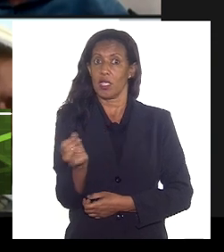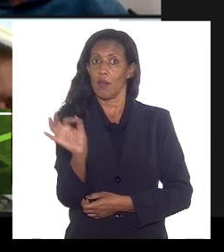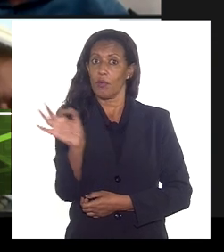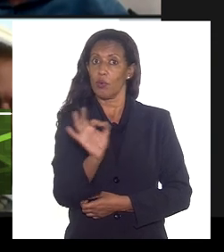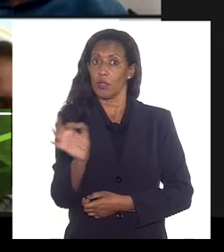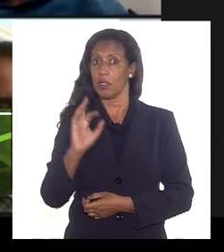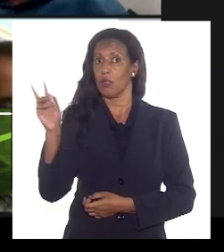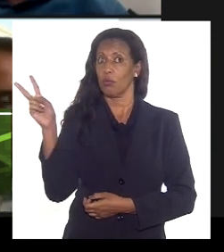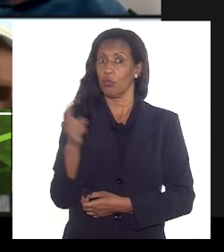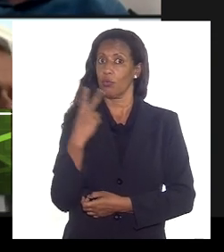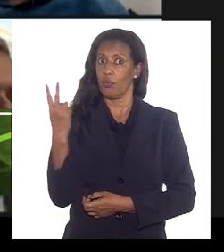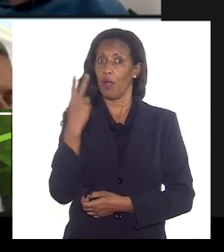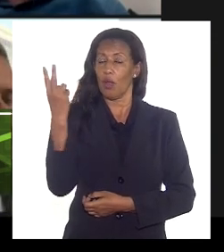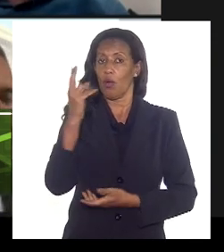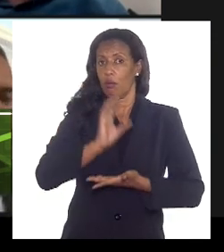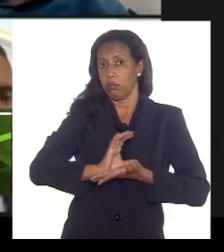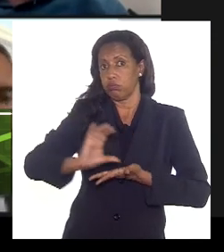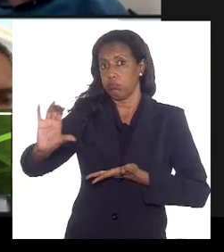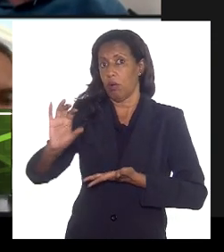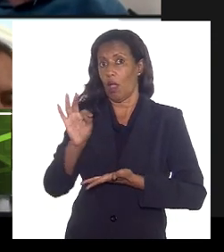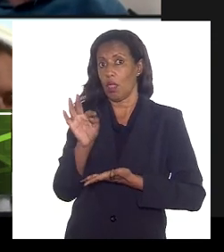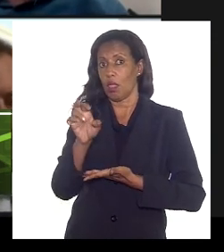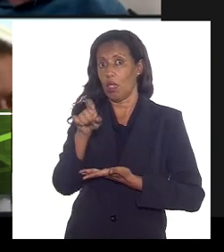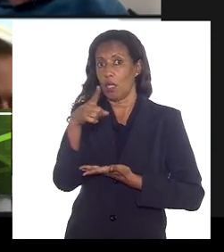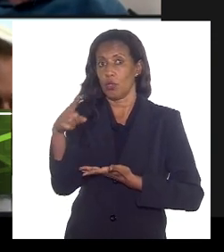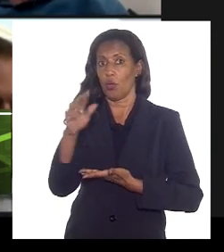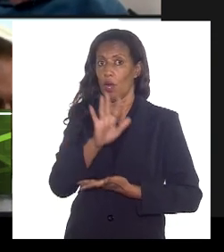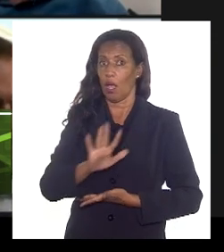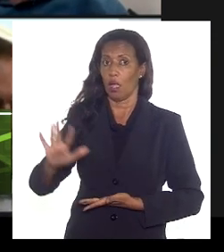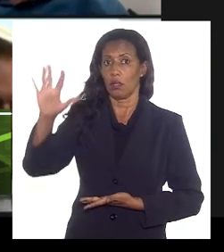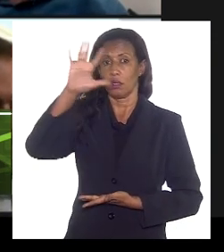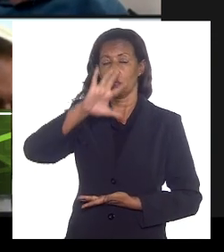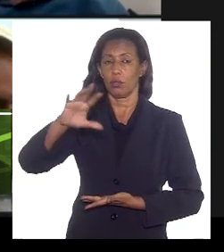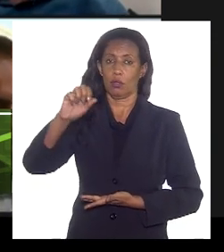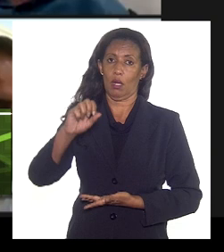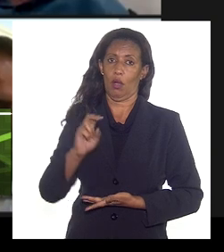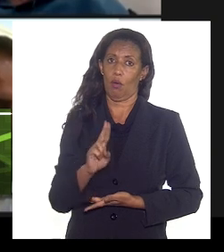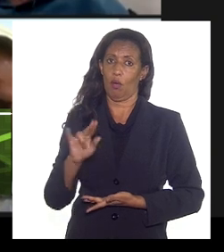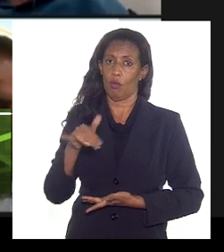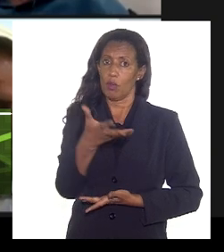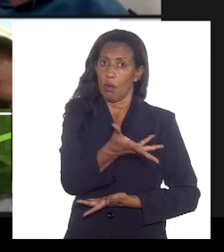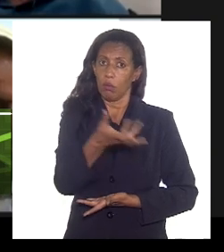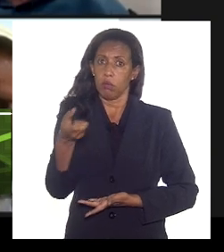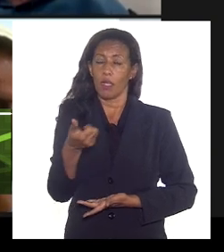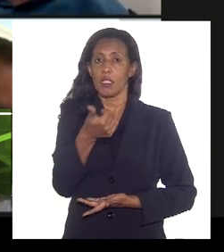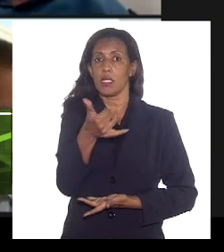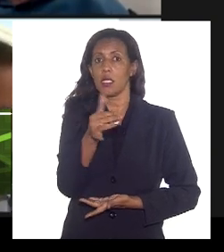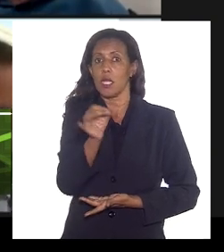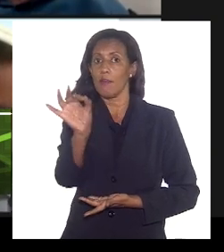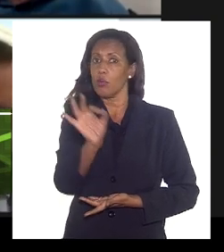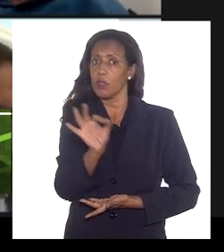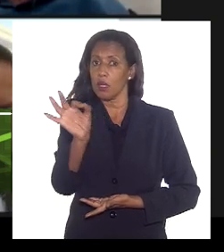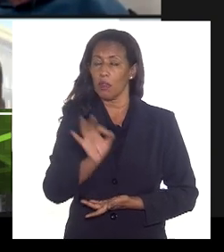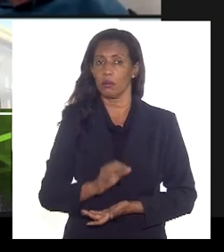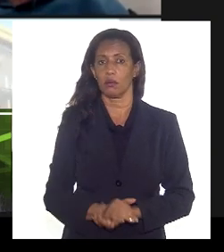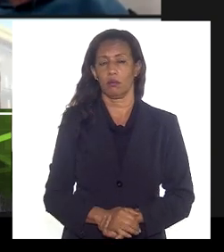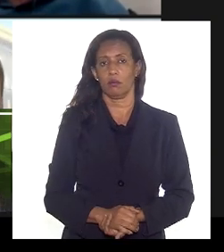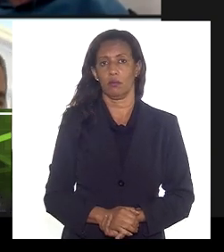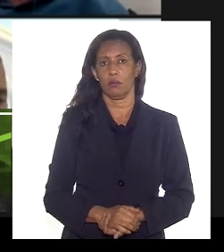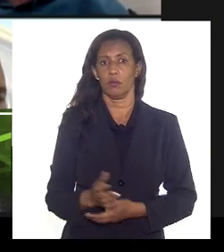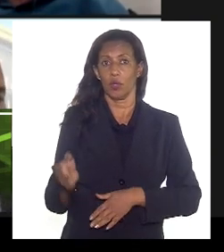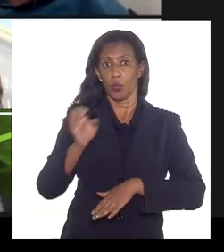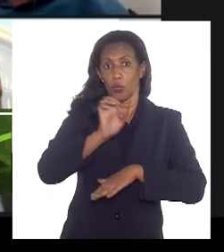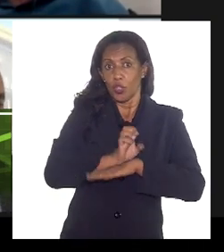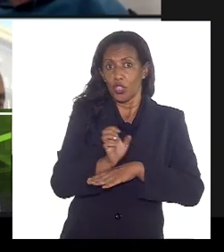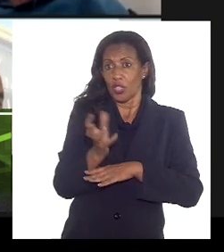porque o dinheiro é repassado direto para o Tesouro Nacional. A União recebe 100%, utiliza 100% e o Estado